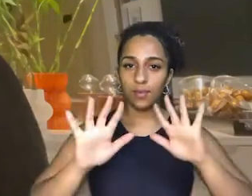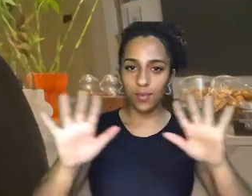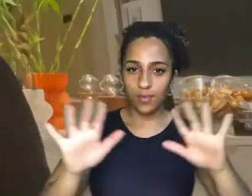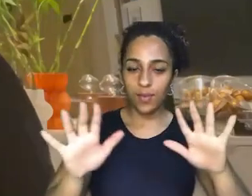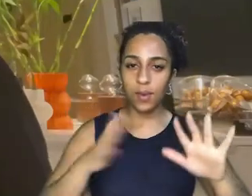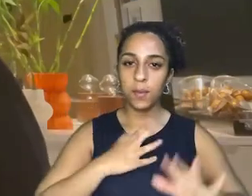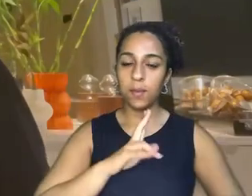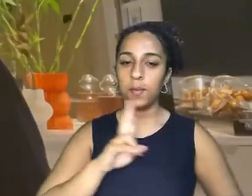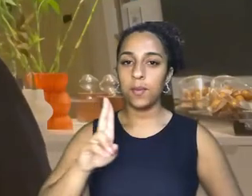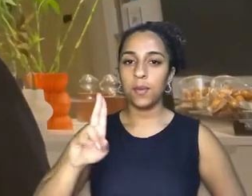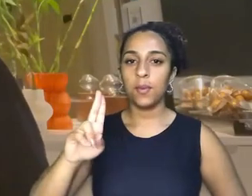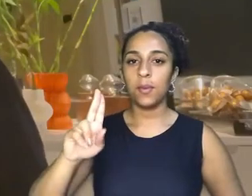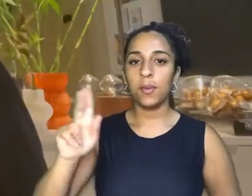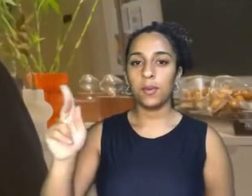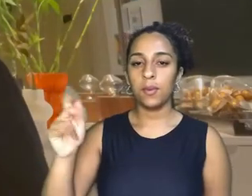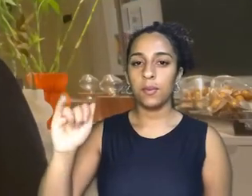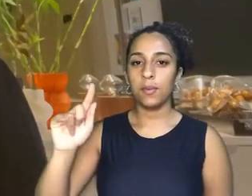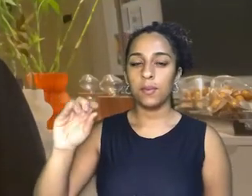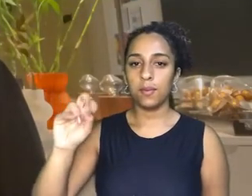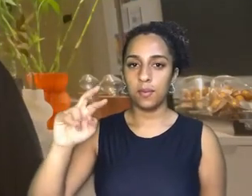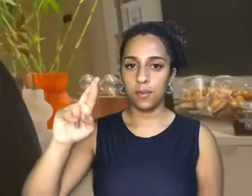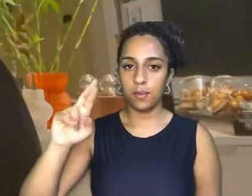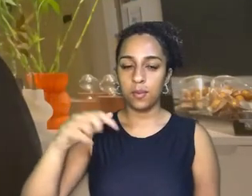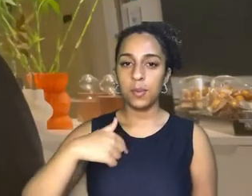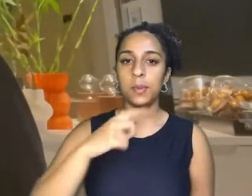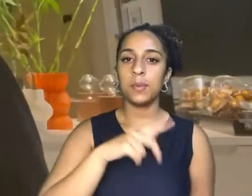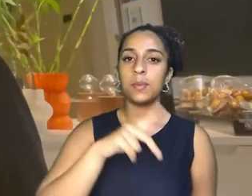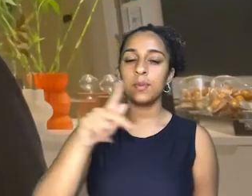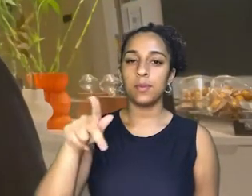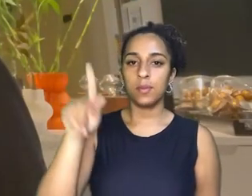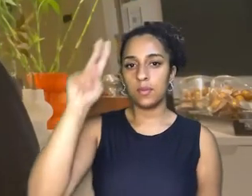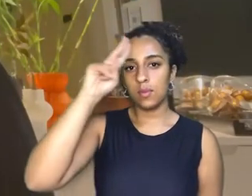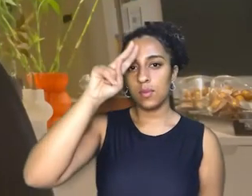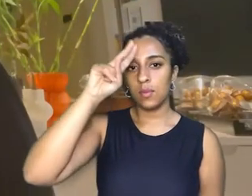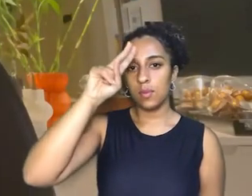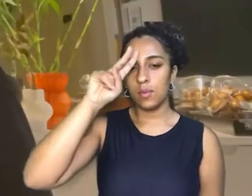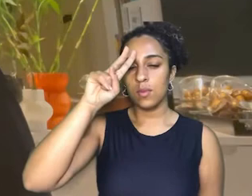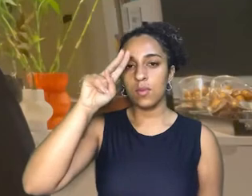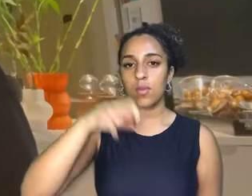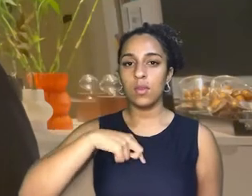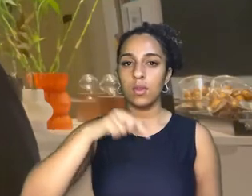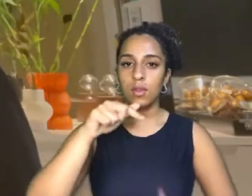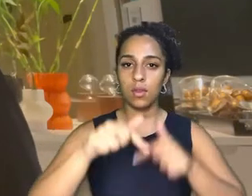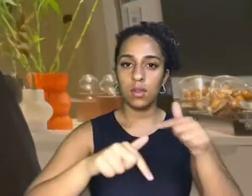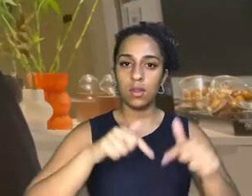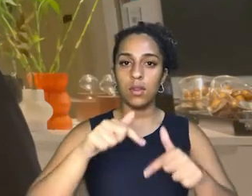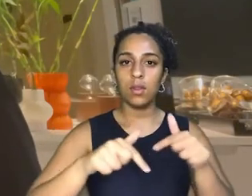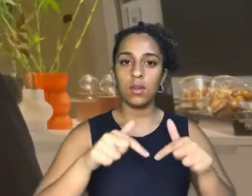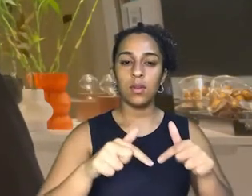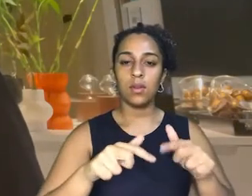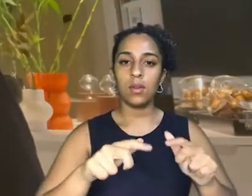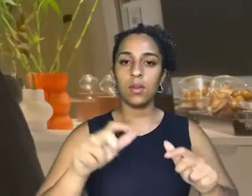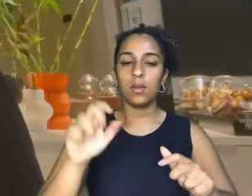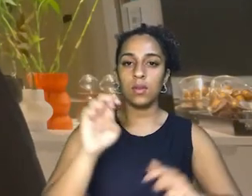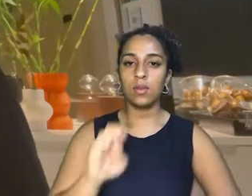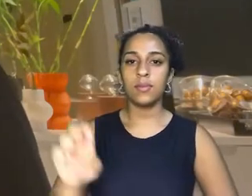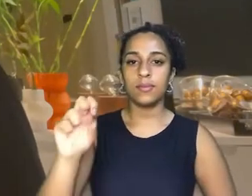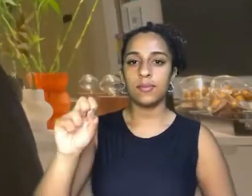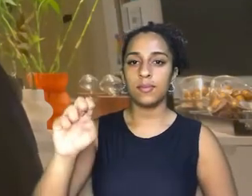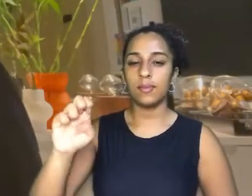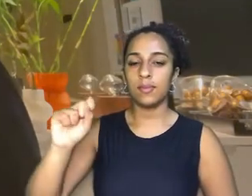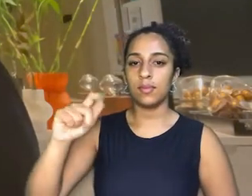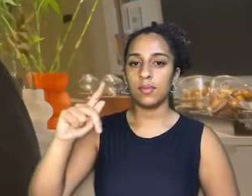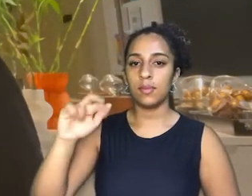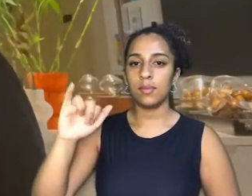Olá, meu nome é Igor, sou professor de História, Igor Brúcoli, eu trabalho na rede privada no Estado do Espírito Santo.